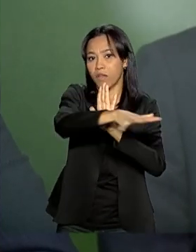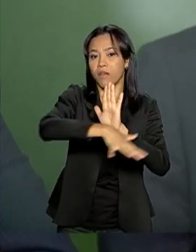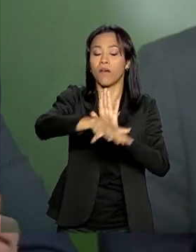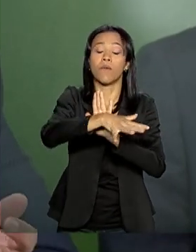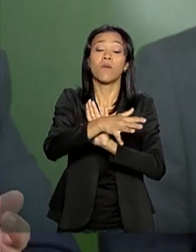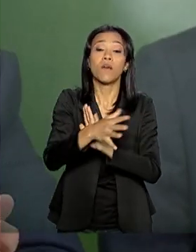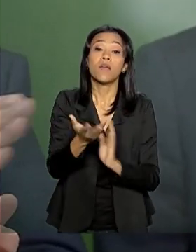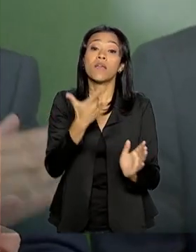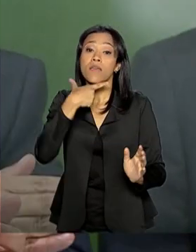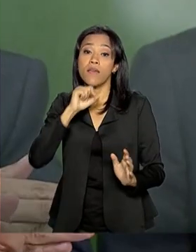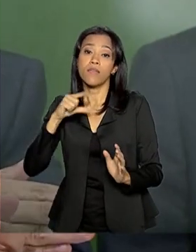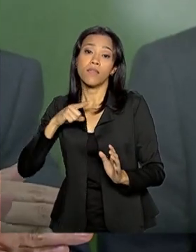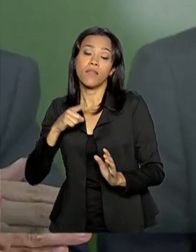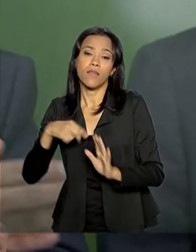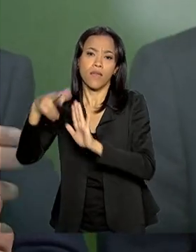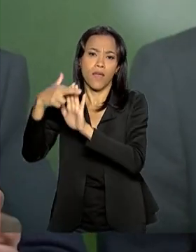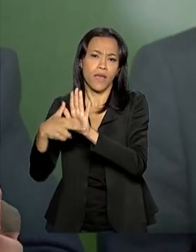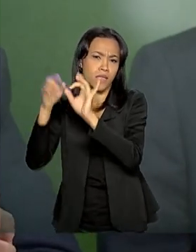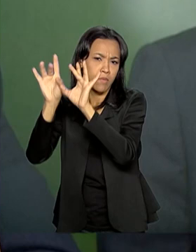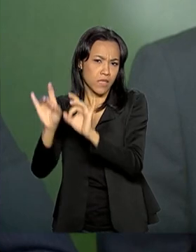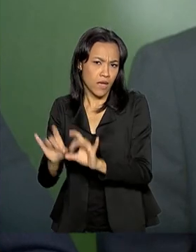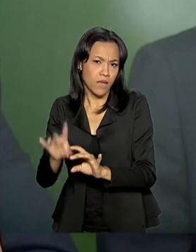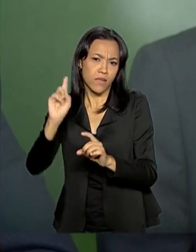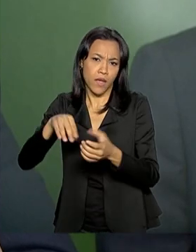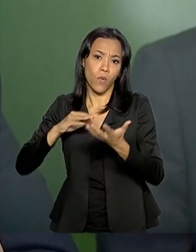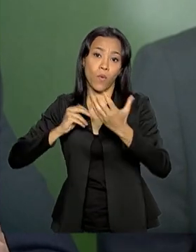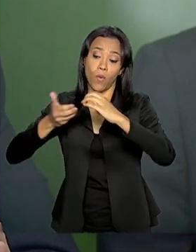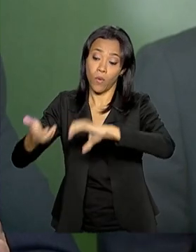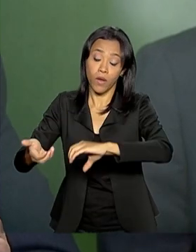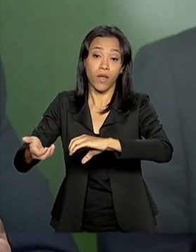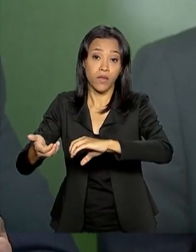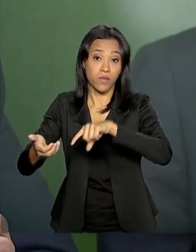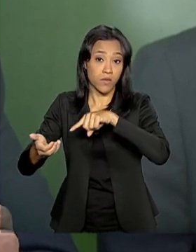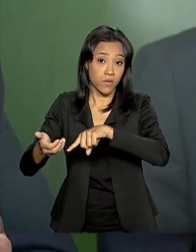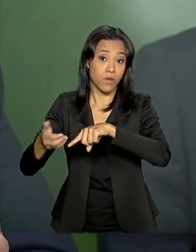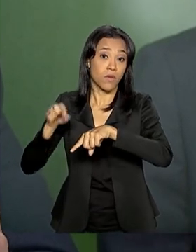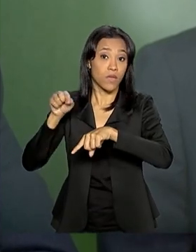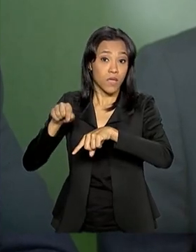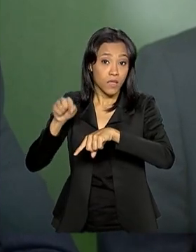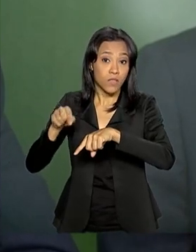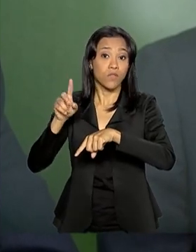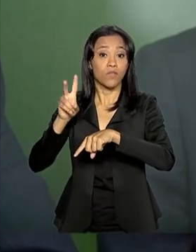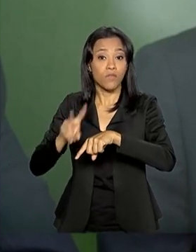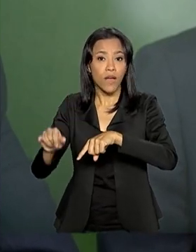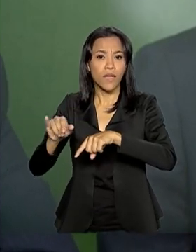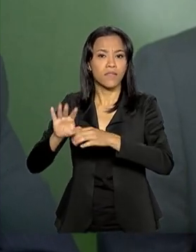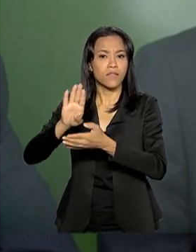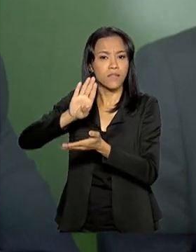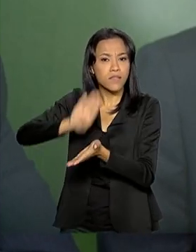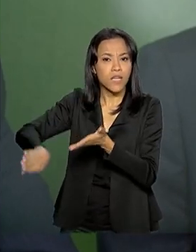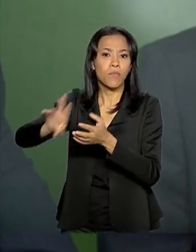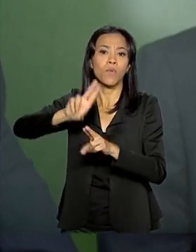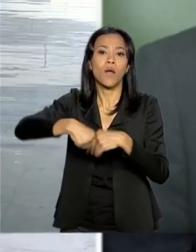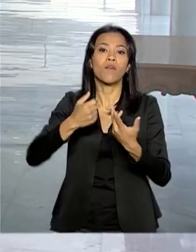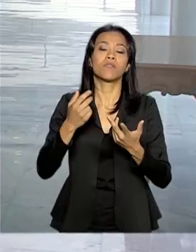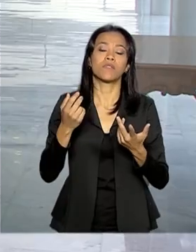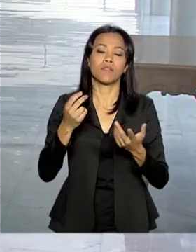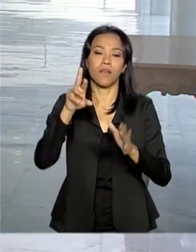regimes especiais, como é o caso do Congresso, esse regime fica em extinção com essa regra de transição que eu falei.